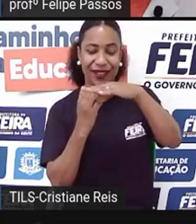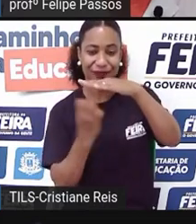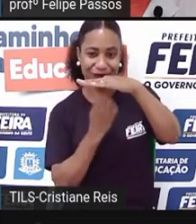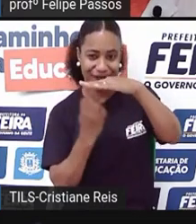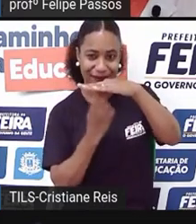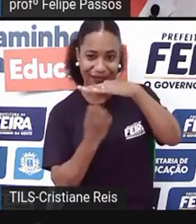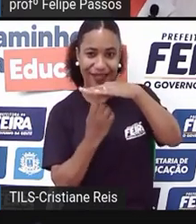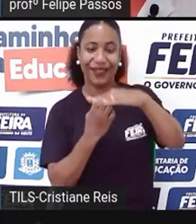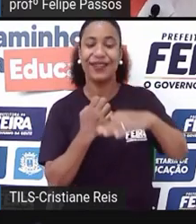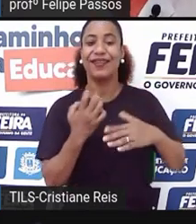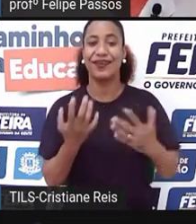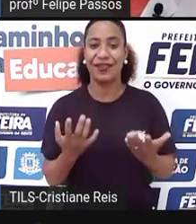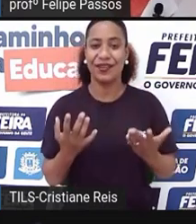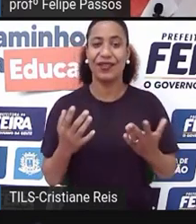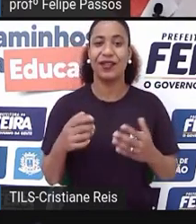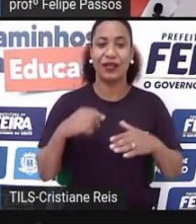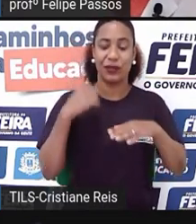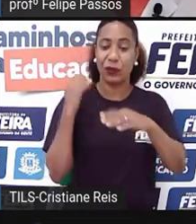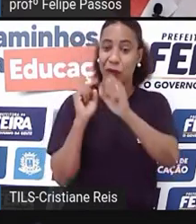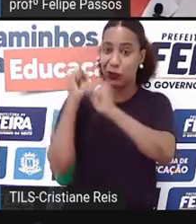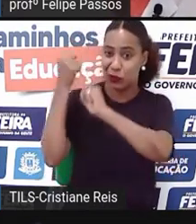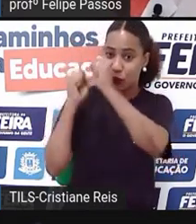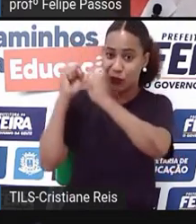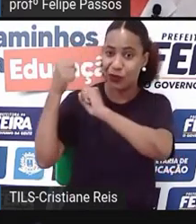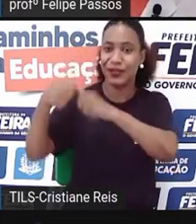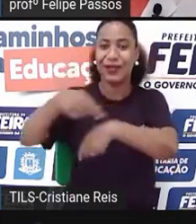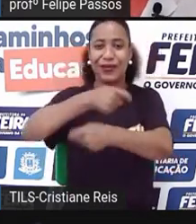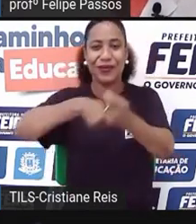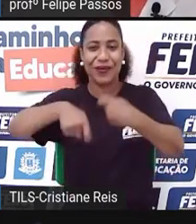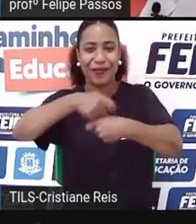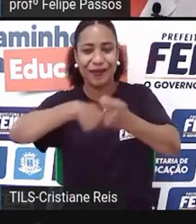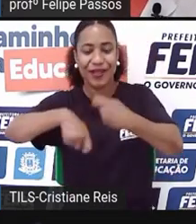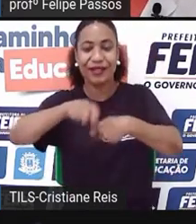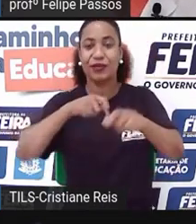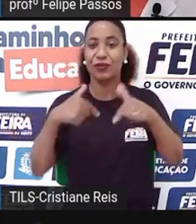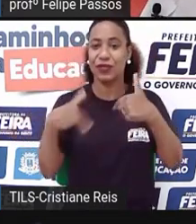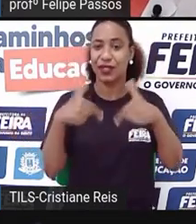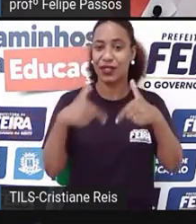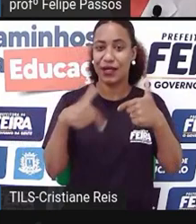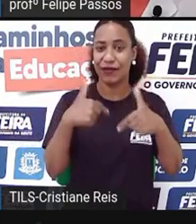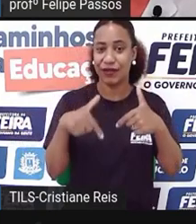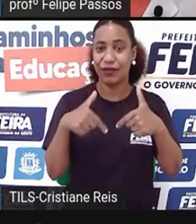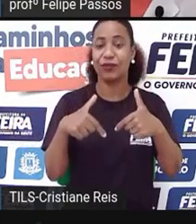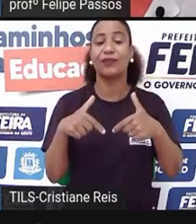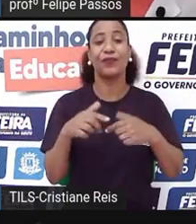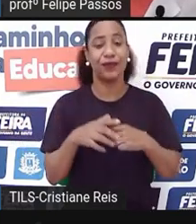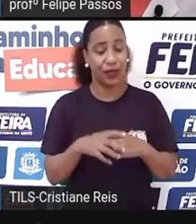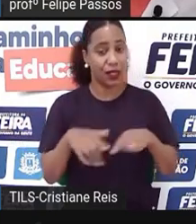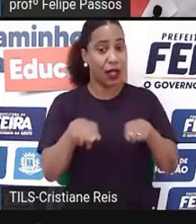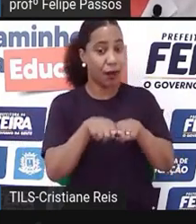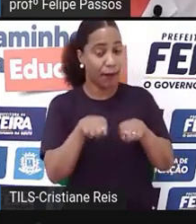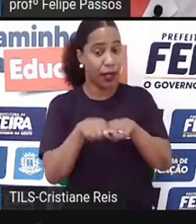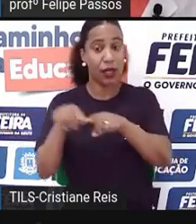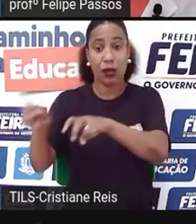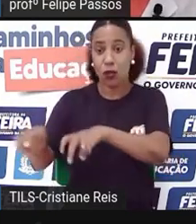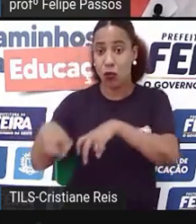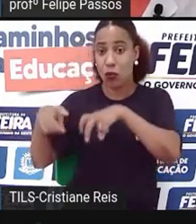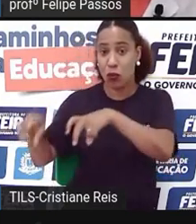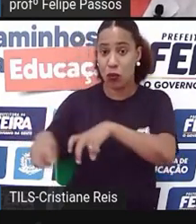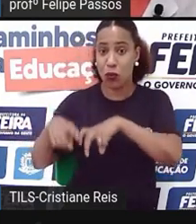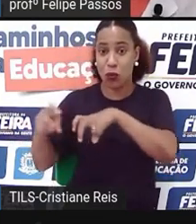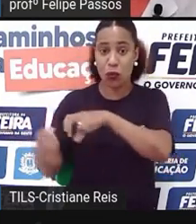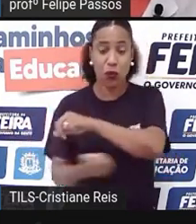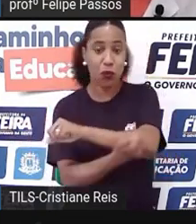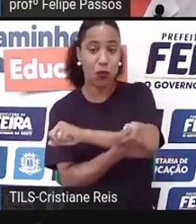atendemos, ele é da indústria, ele é do comércio, ele é dos serviços e também do agro. E muitas soluções de inovação